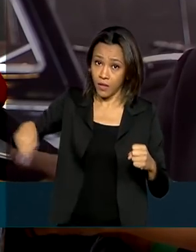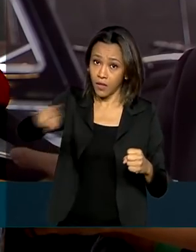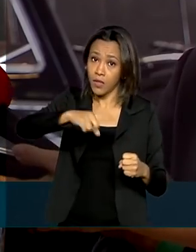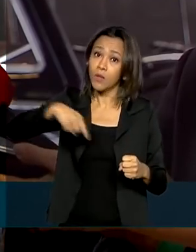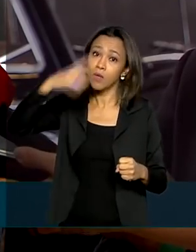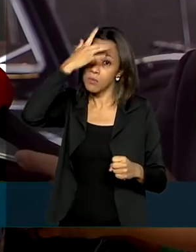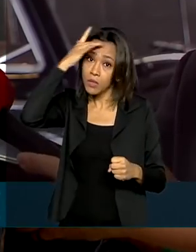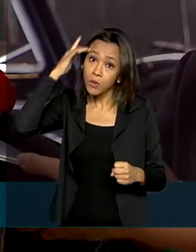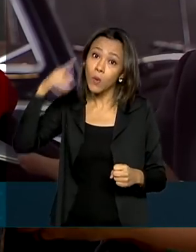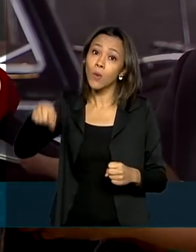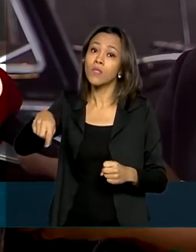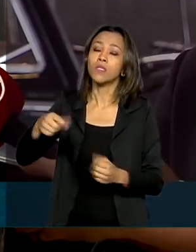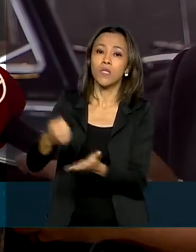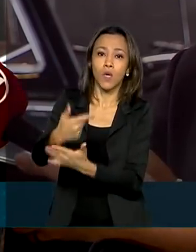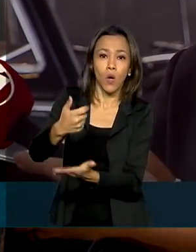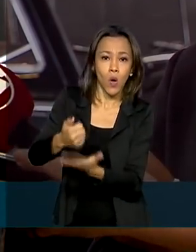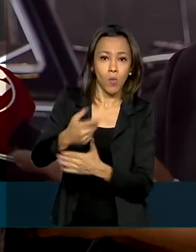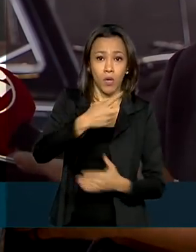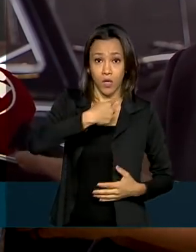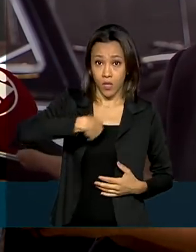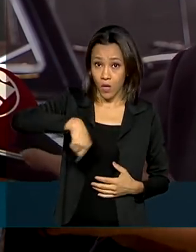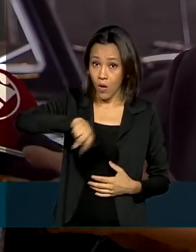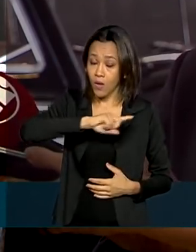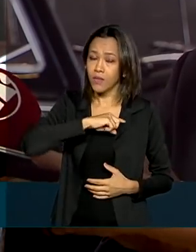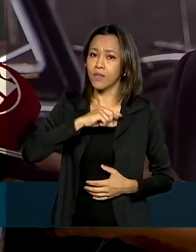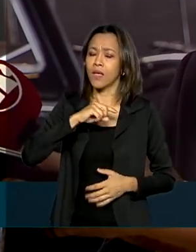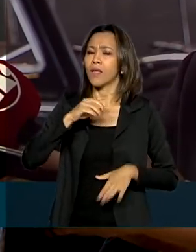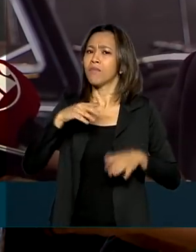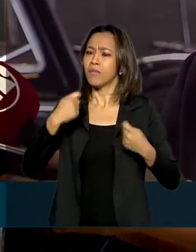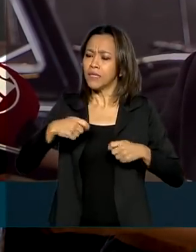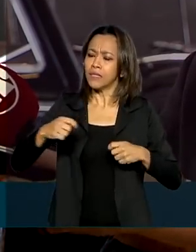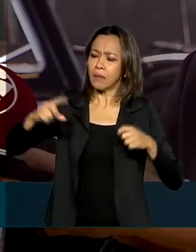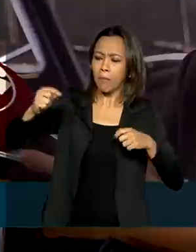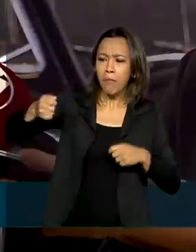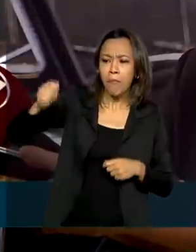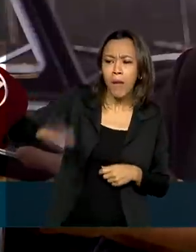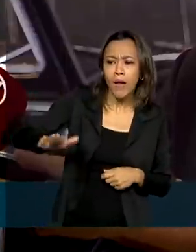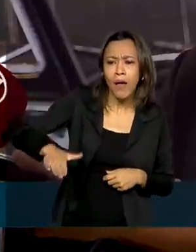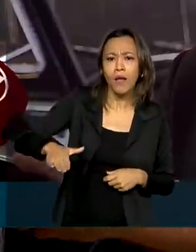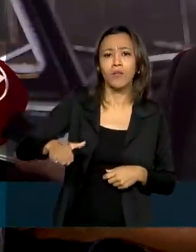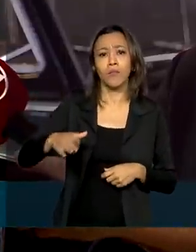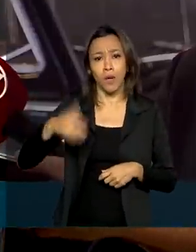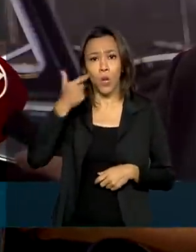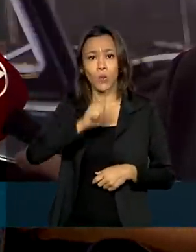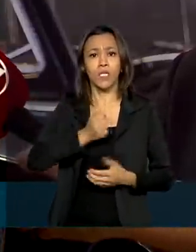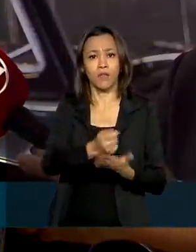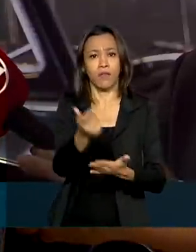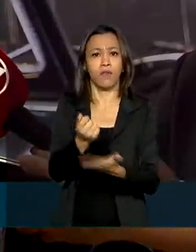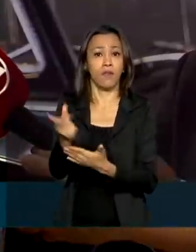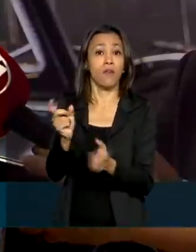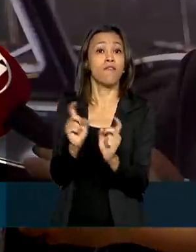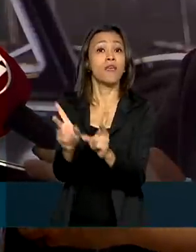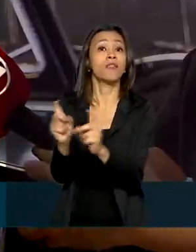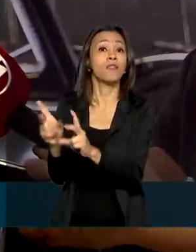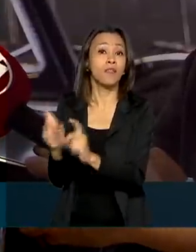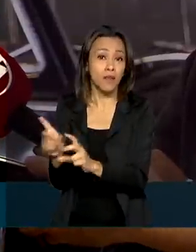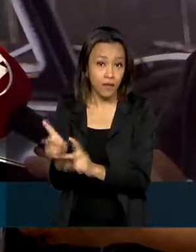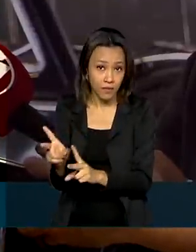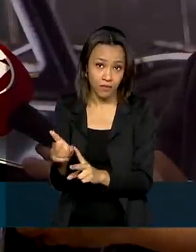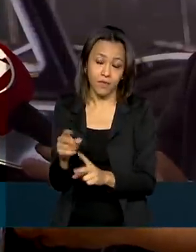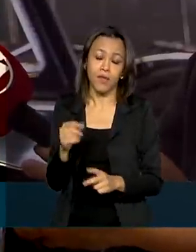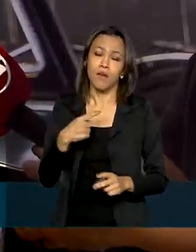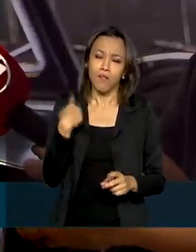nós somos muito competitivos. Nós dependemos de ter preço barato para continuar vendendo e atraindo clientes. Nós vamos continuar